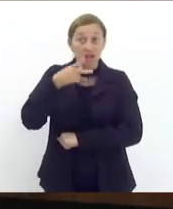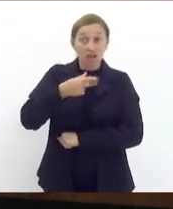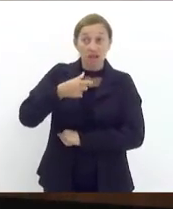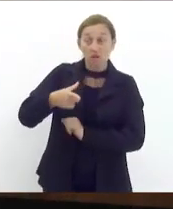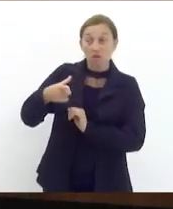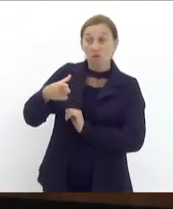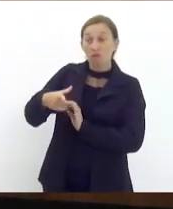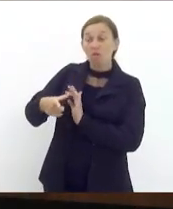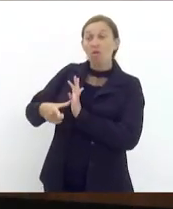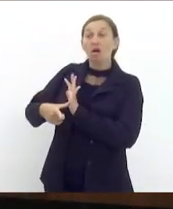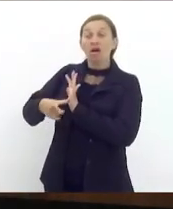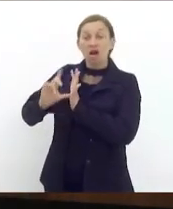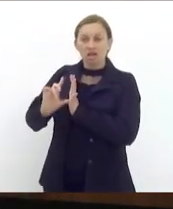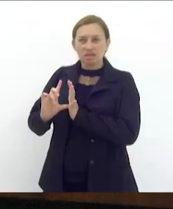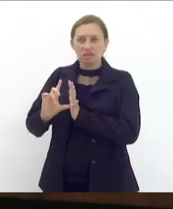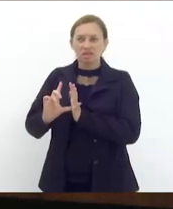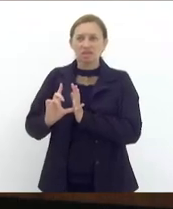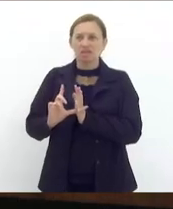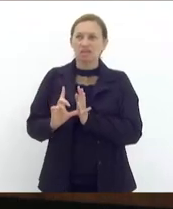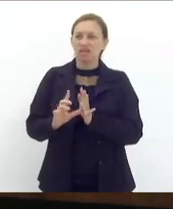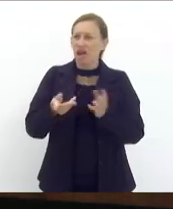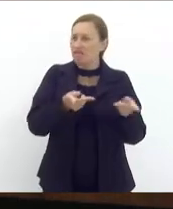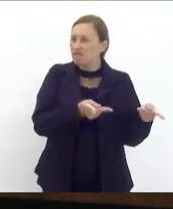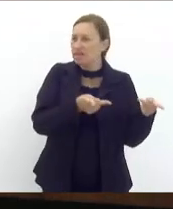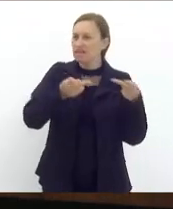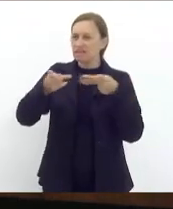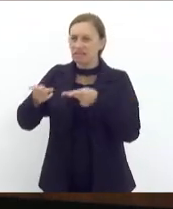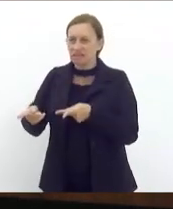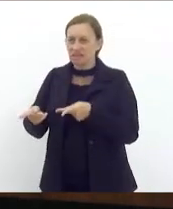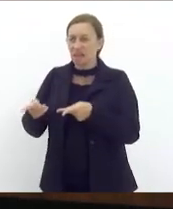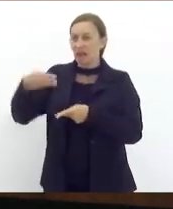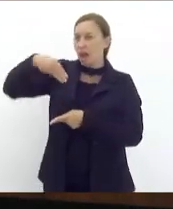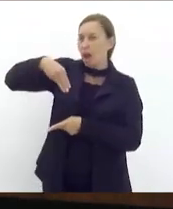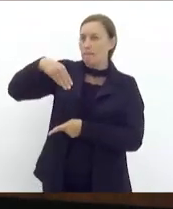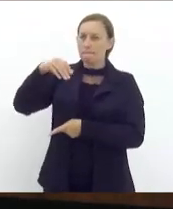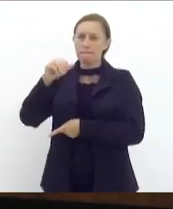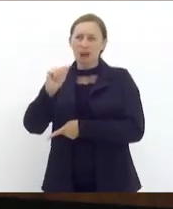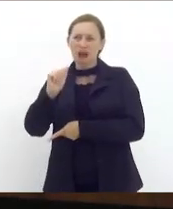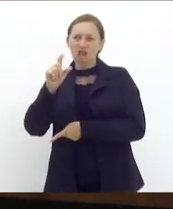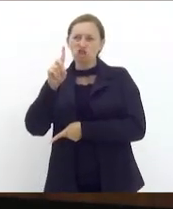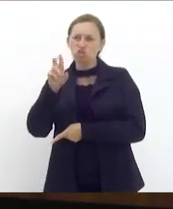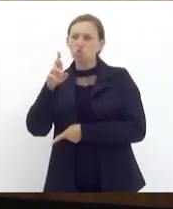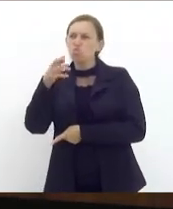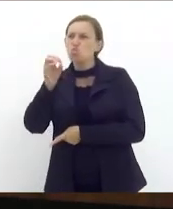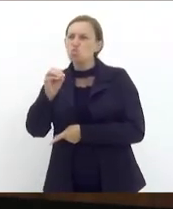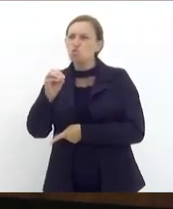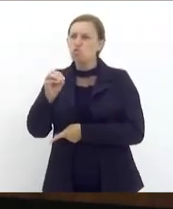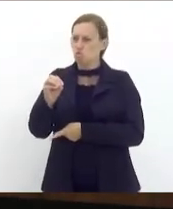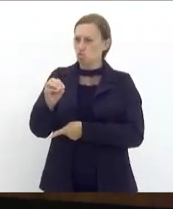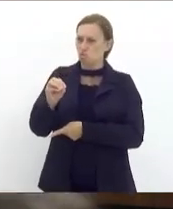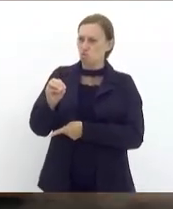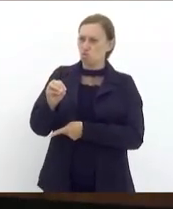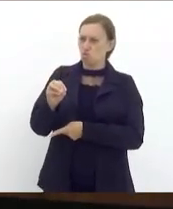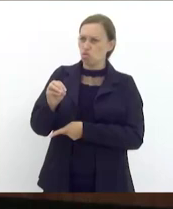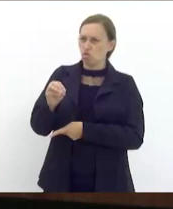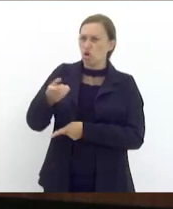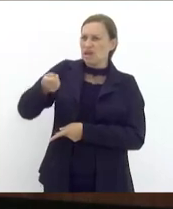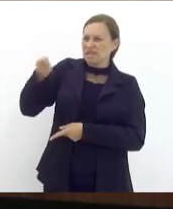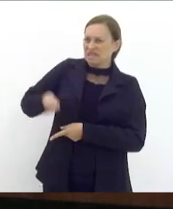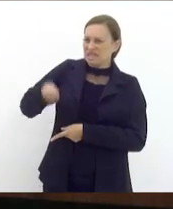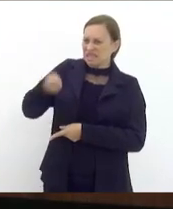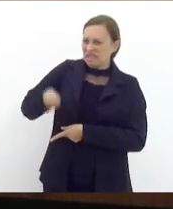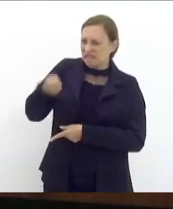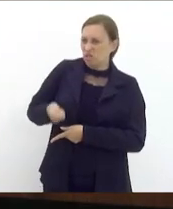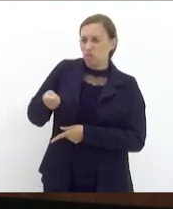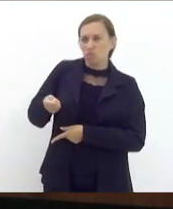o meu repúdio a visita desse narco ditador ele não é somente um ditador ele é um narco